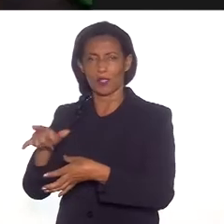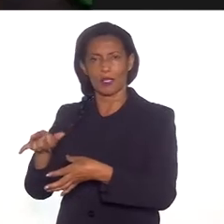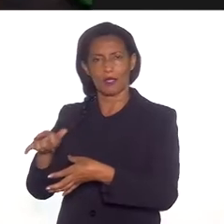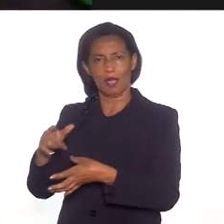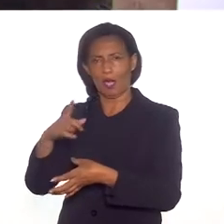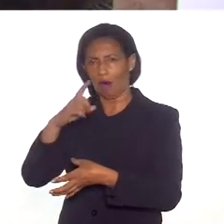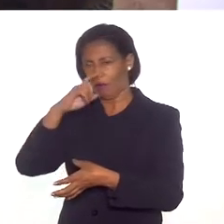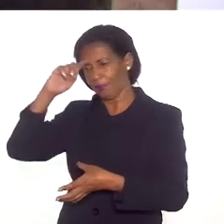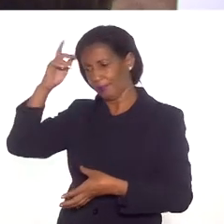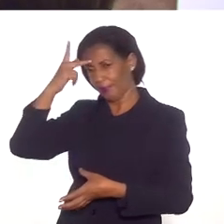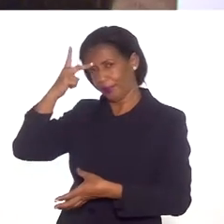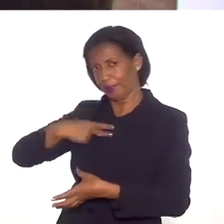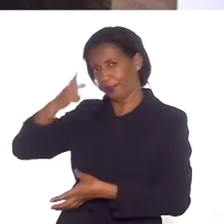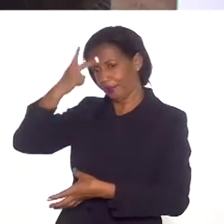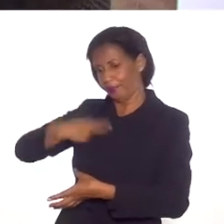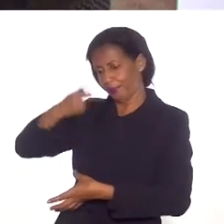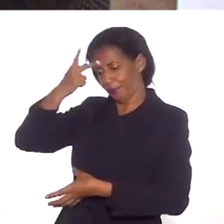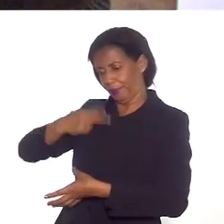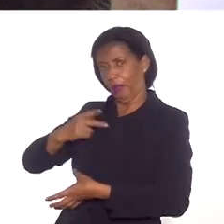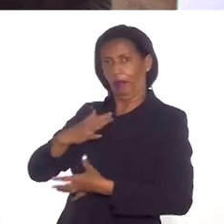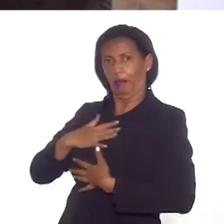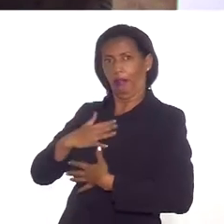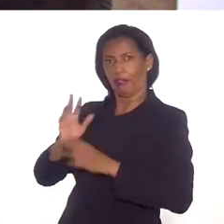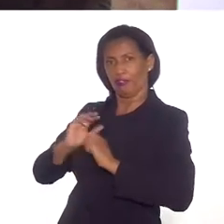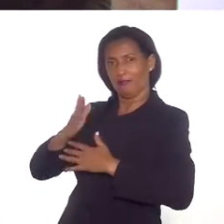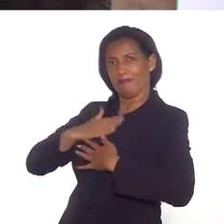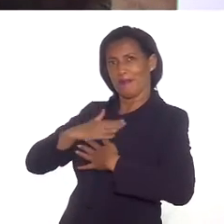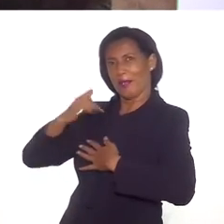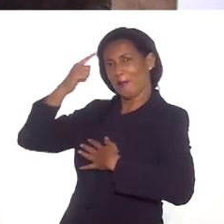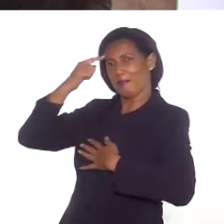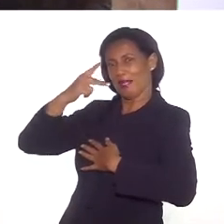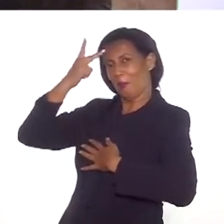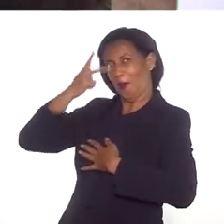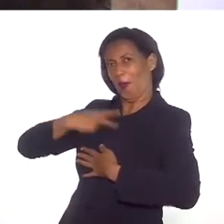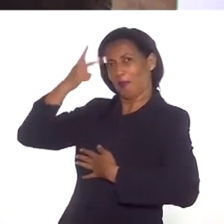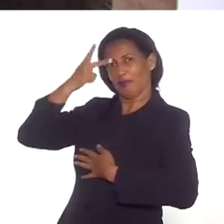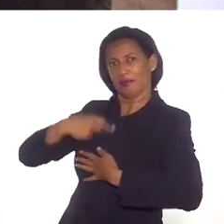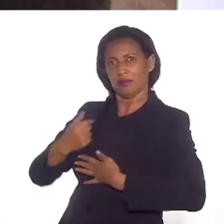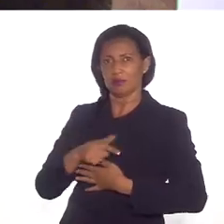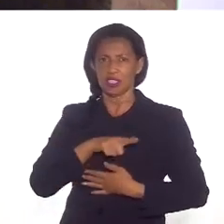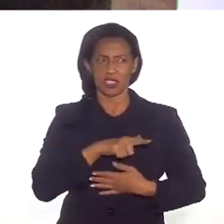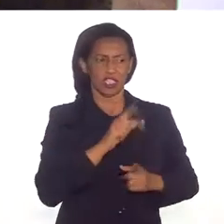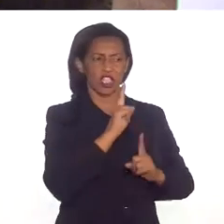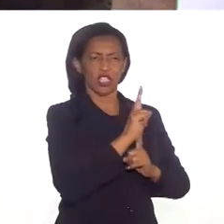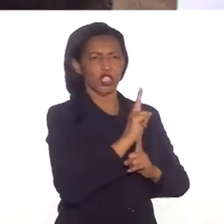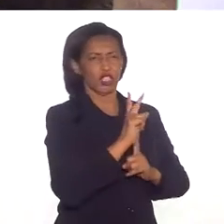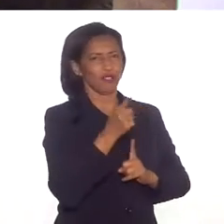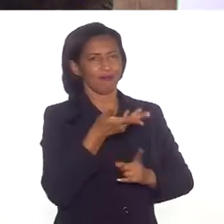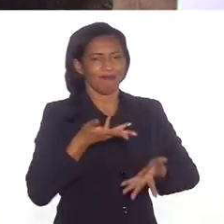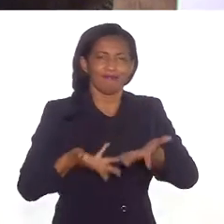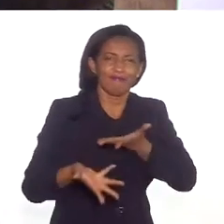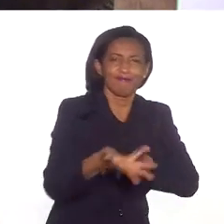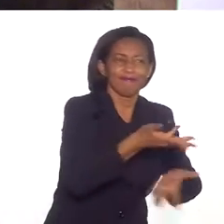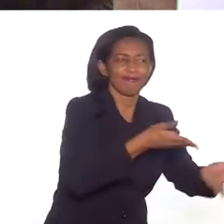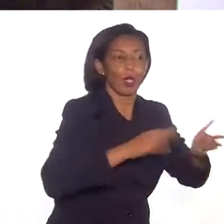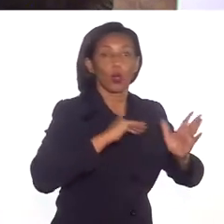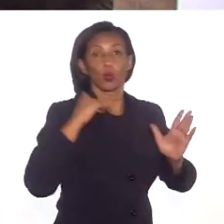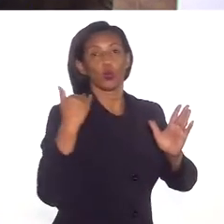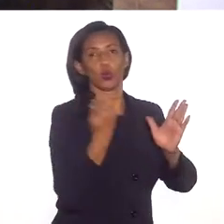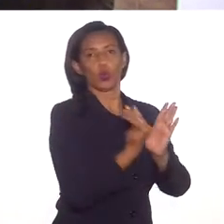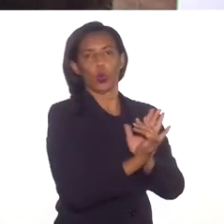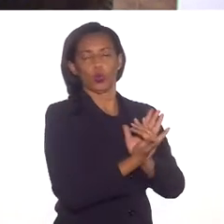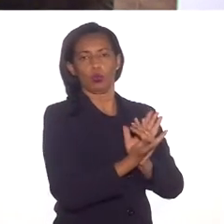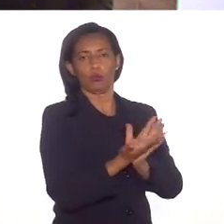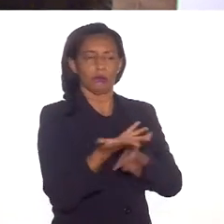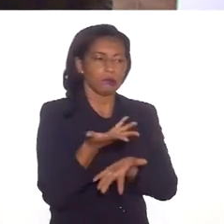egoísta. Ele é um ser indígena, ele só pensa em si mesmo. E o indígena é coletivo, ele pensa no